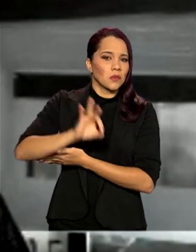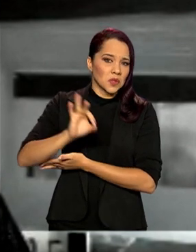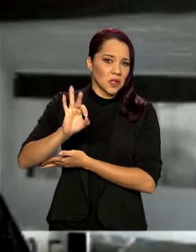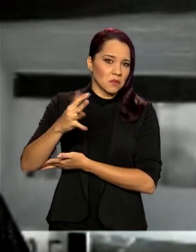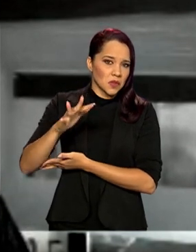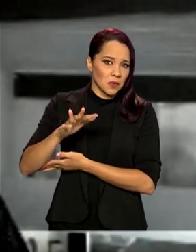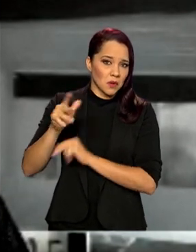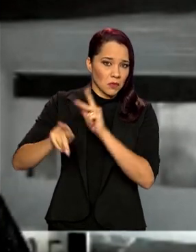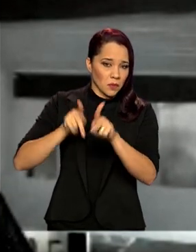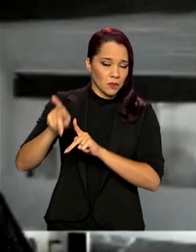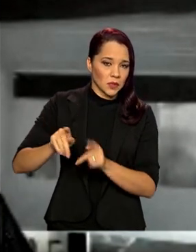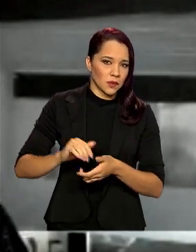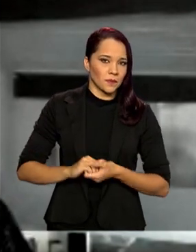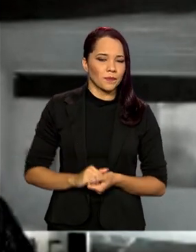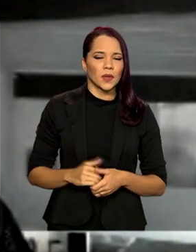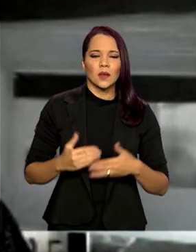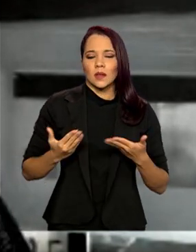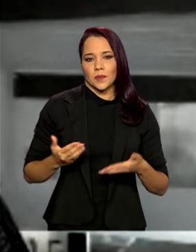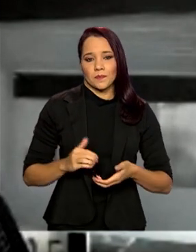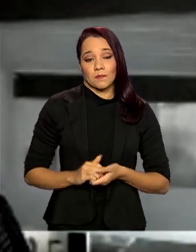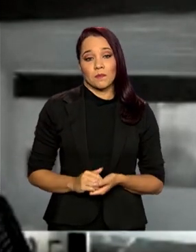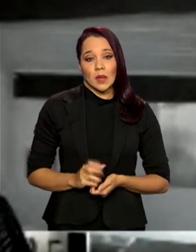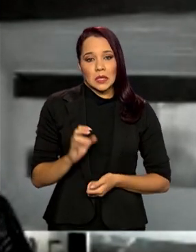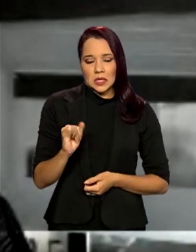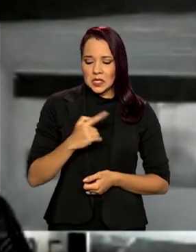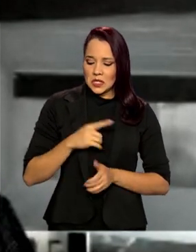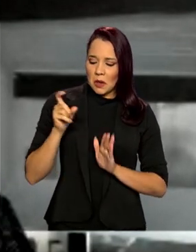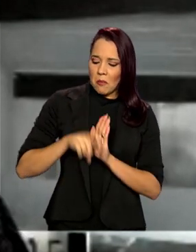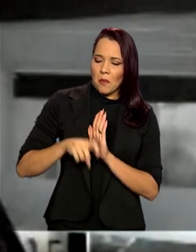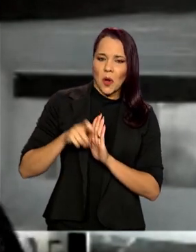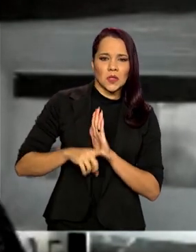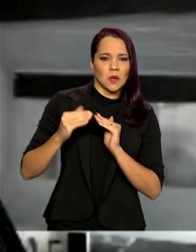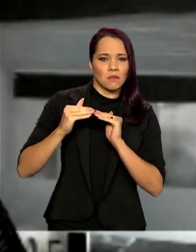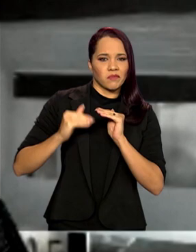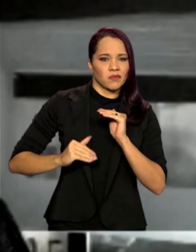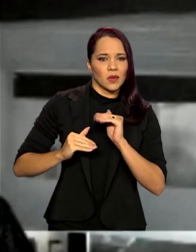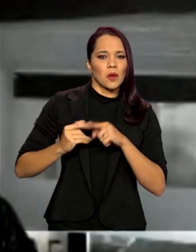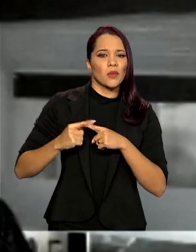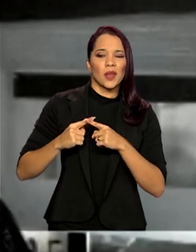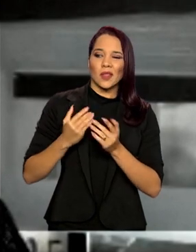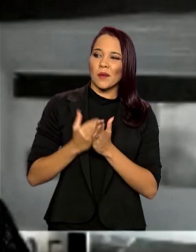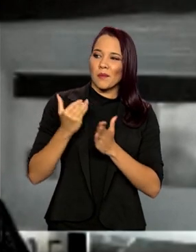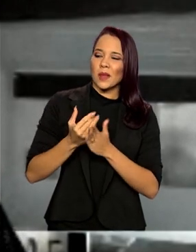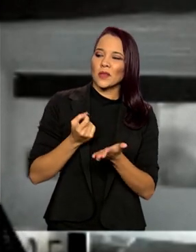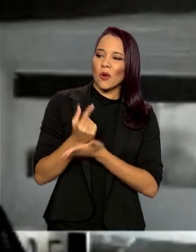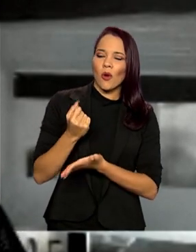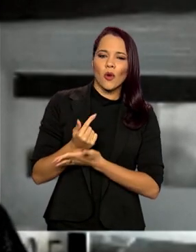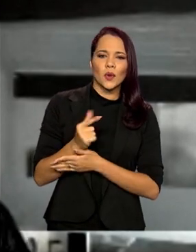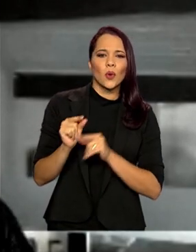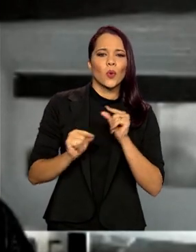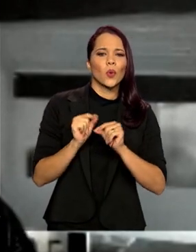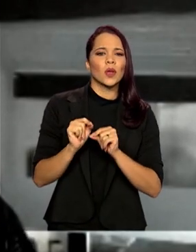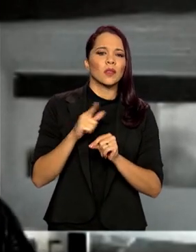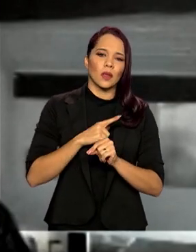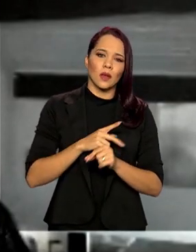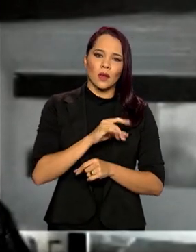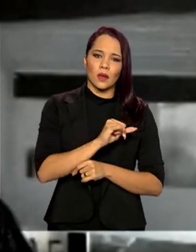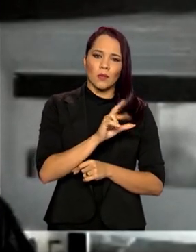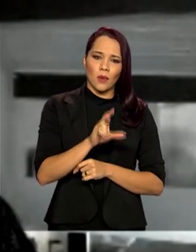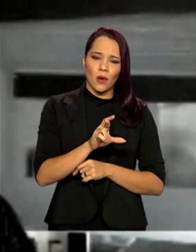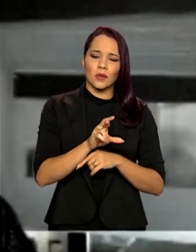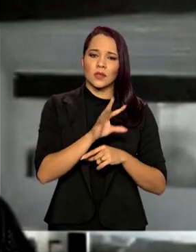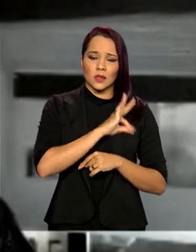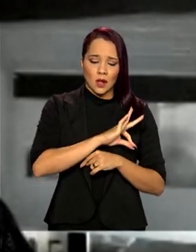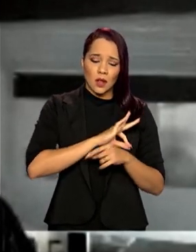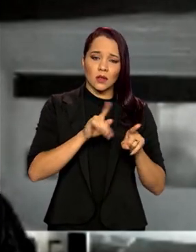da população. Então, assim, se a gente tem uma tributação que é injusta porque ela incide muito sobre o consumo, o é que nos sobra? Imposto de renda sobre a